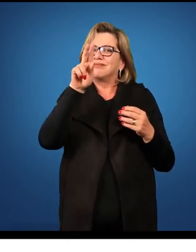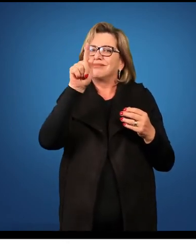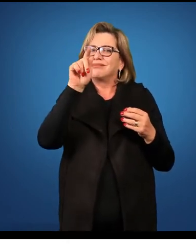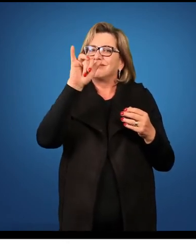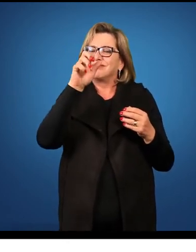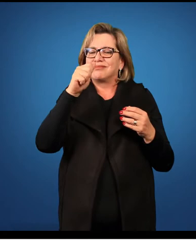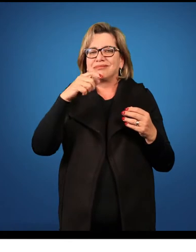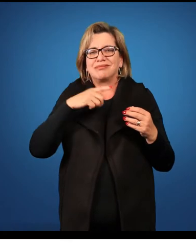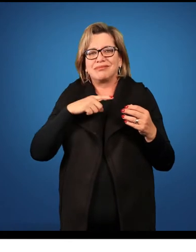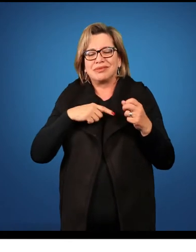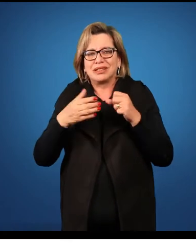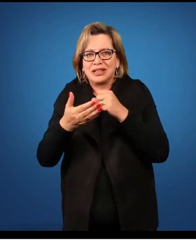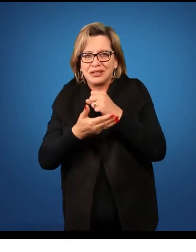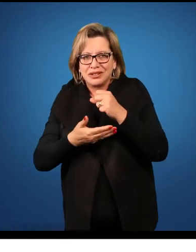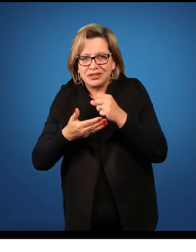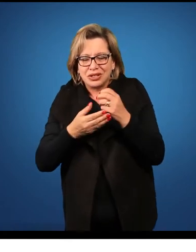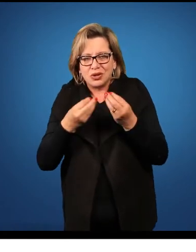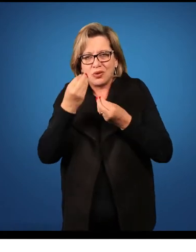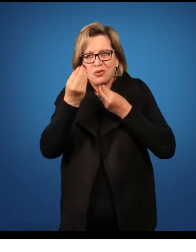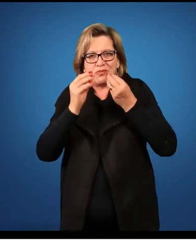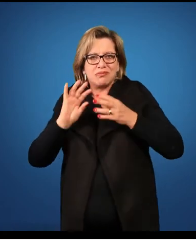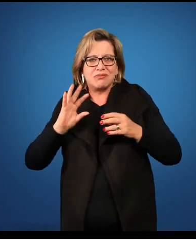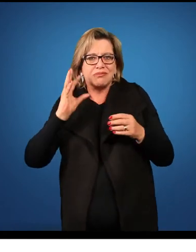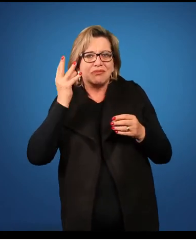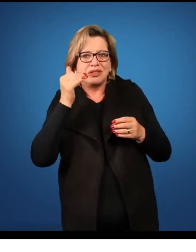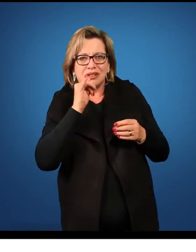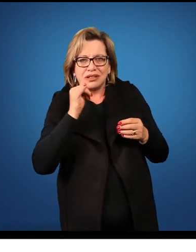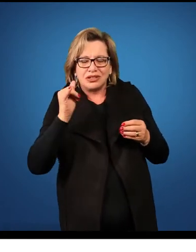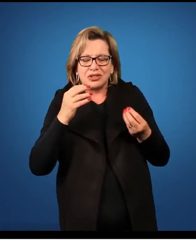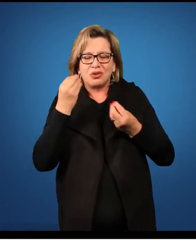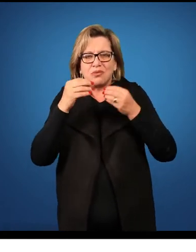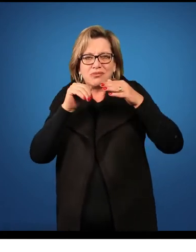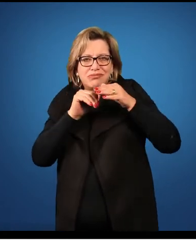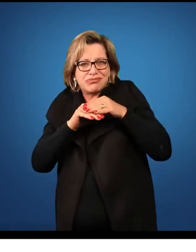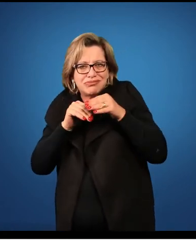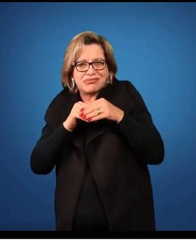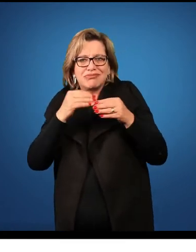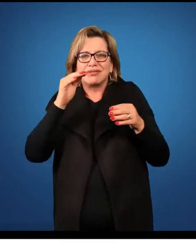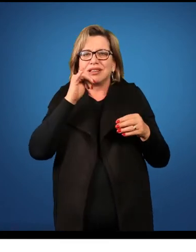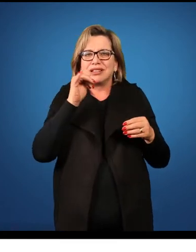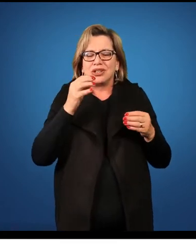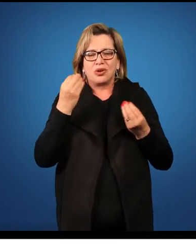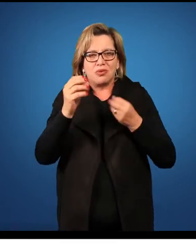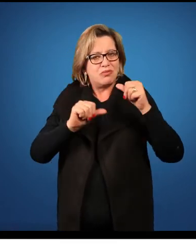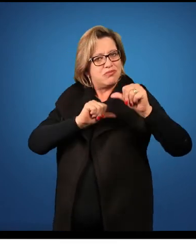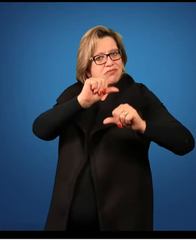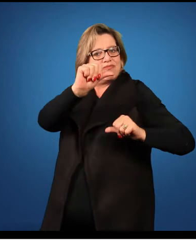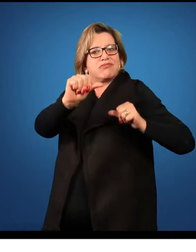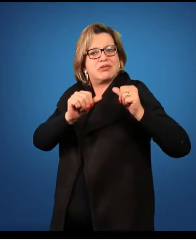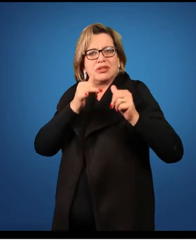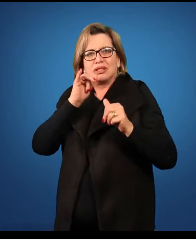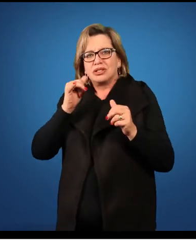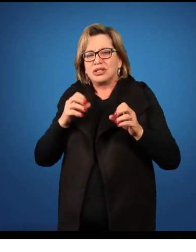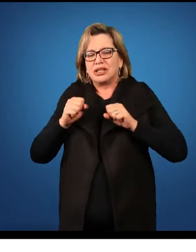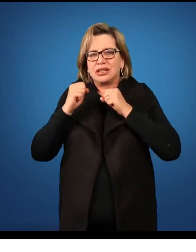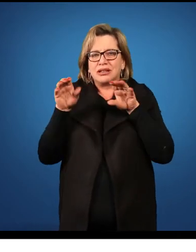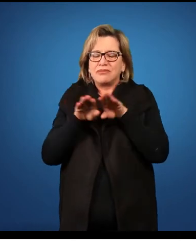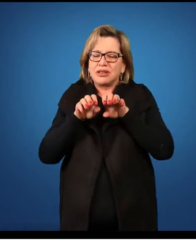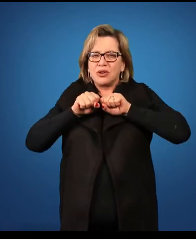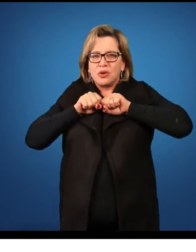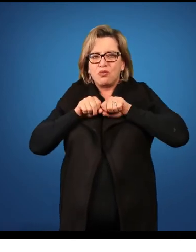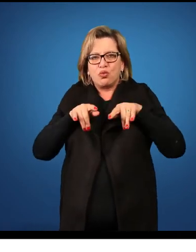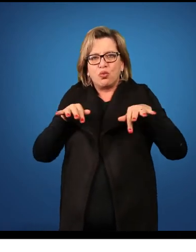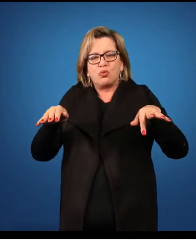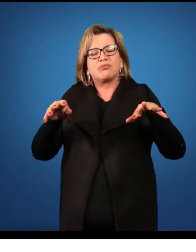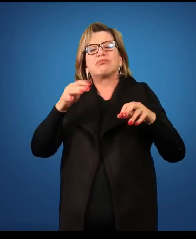nós vamos ter como conteúdos básicos forma de energia, conservação de energia, conversão de energia e transmissão de energia.